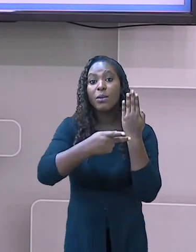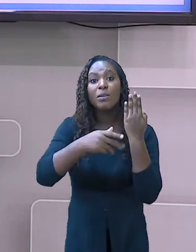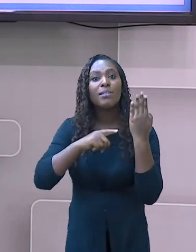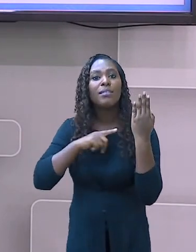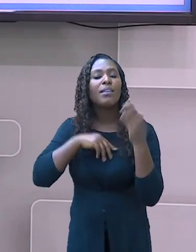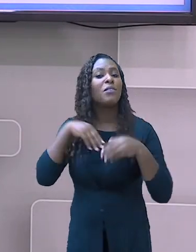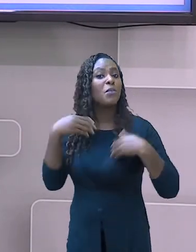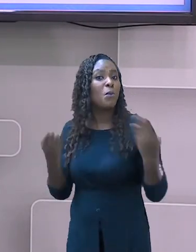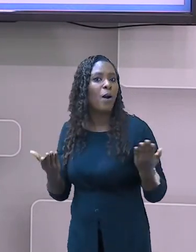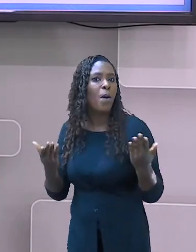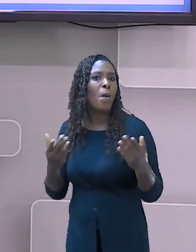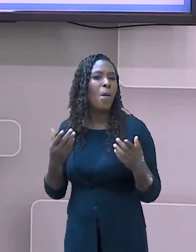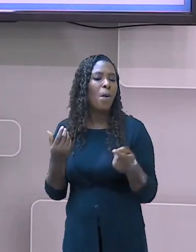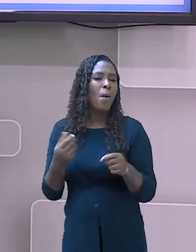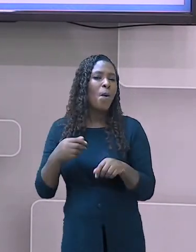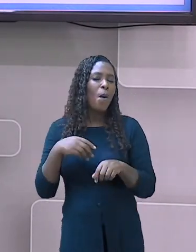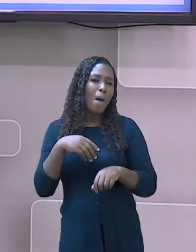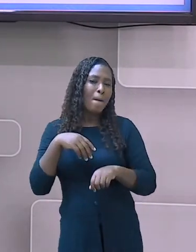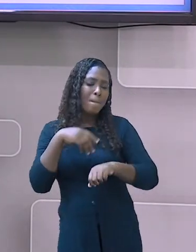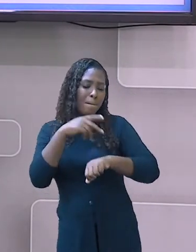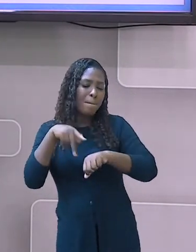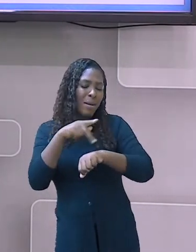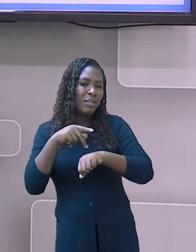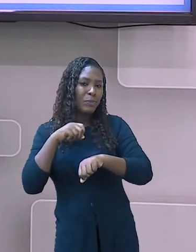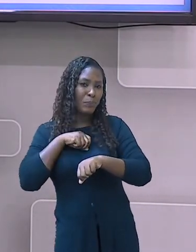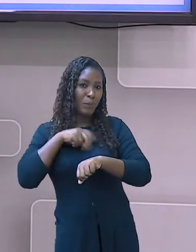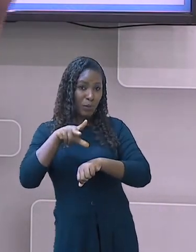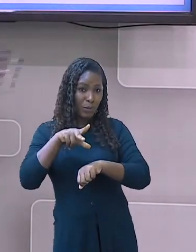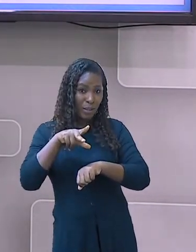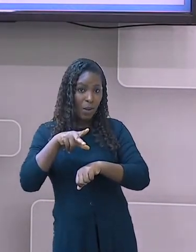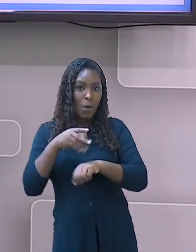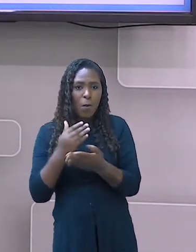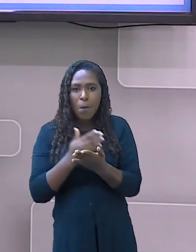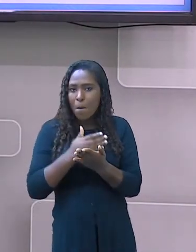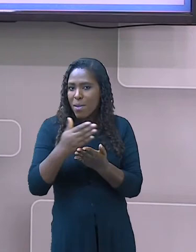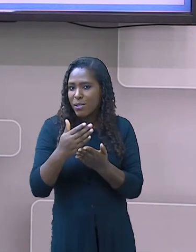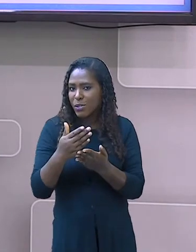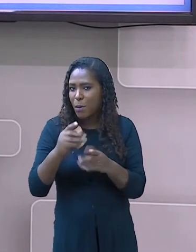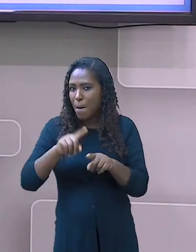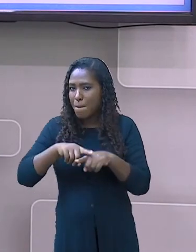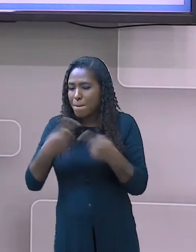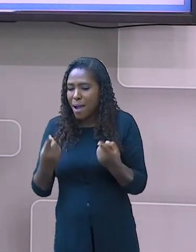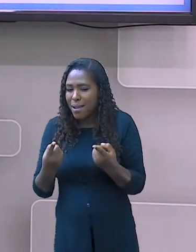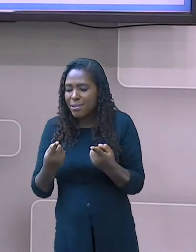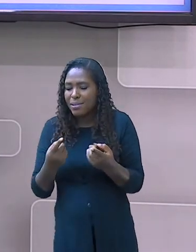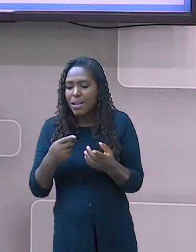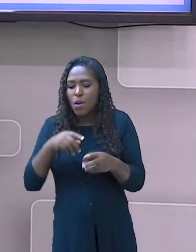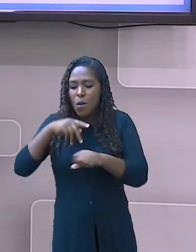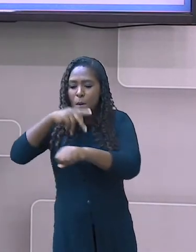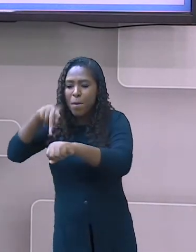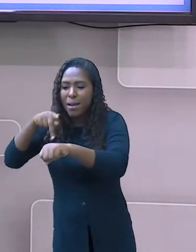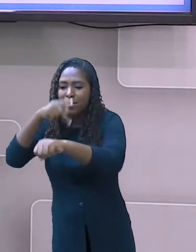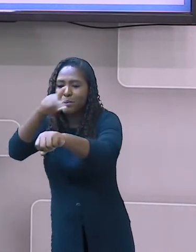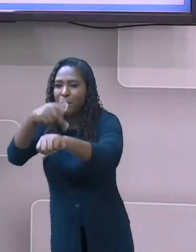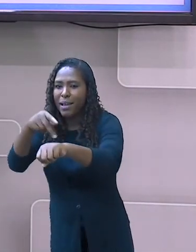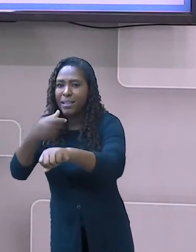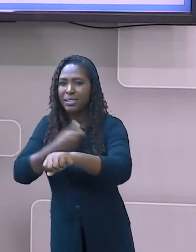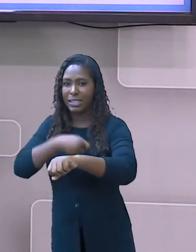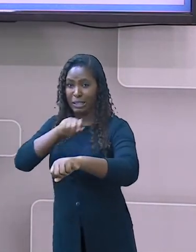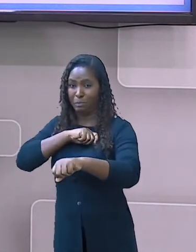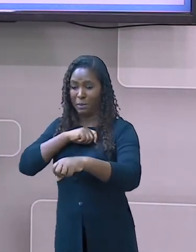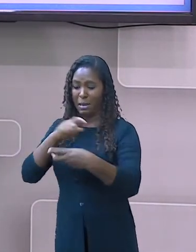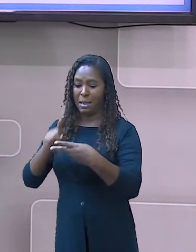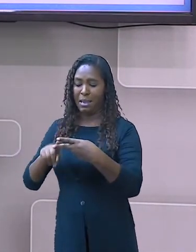específicas. Com o tempo, outros países da Europa, como a Espanha, também se lançaram à